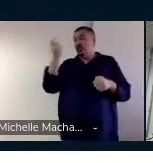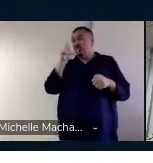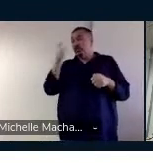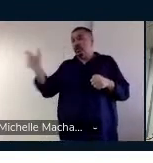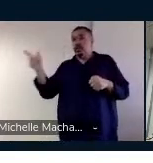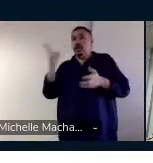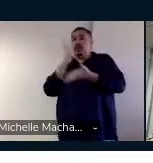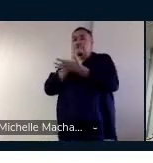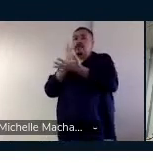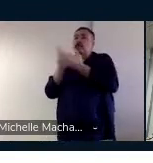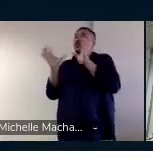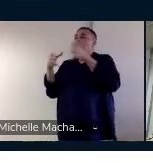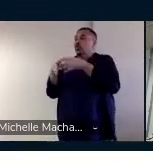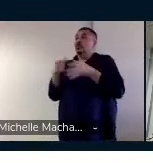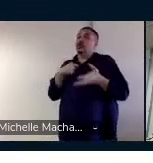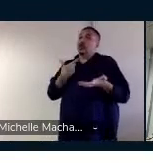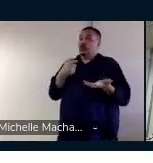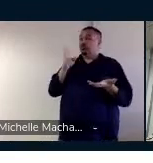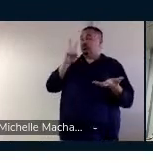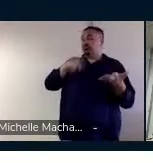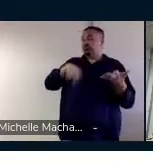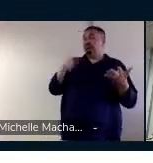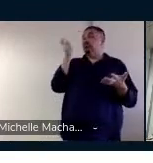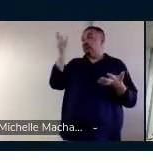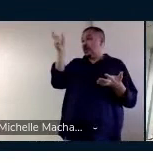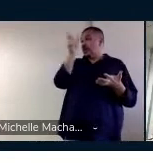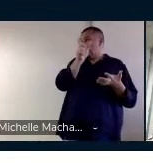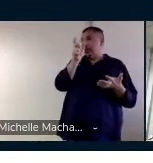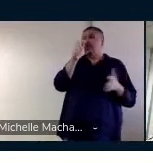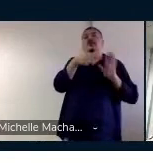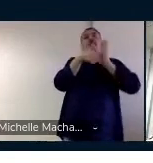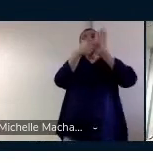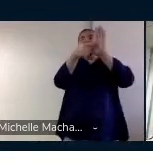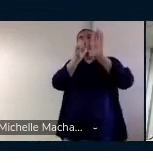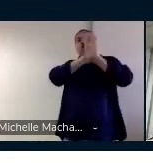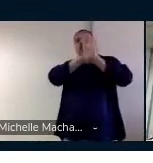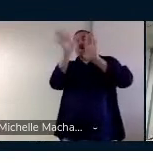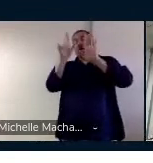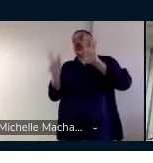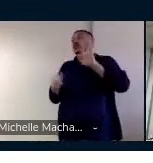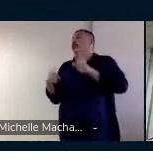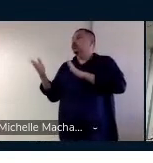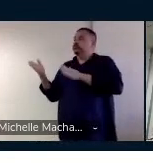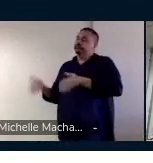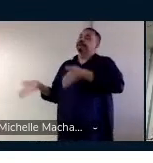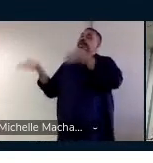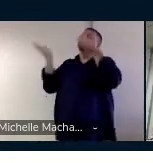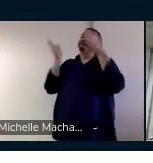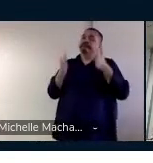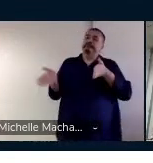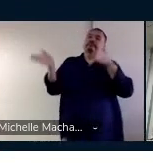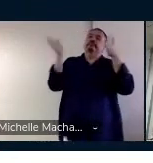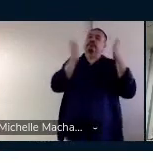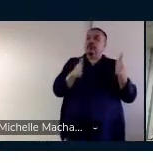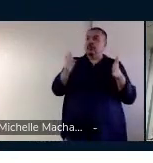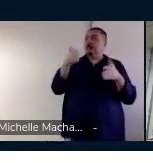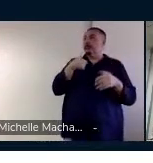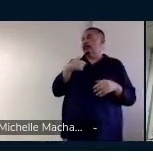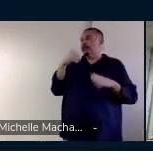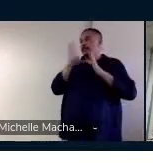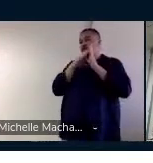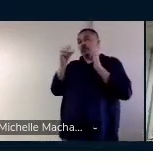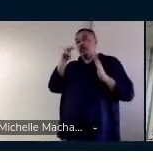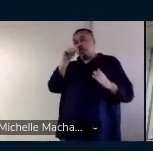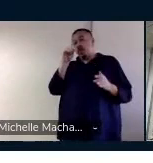estão no mesmo grupo. Então, eu vou ler as palavras. Ele falou o primeiro passo. E aí, seguindo essa etapa da modelagem,